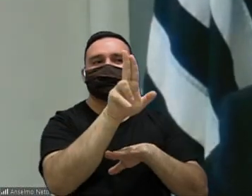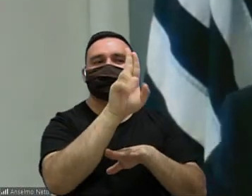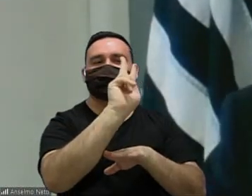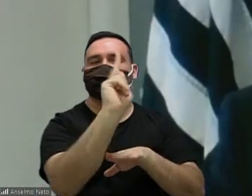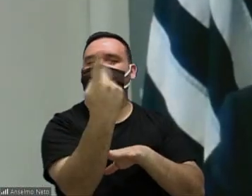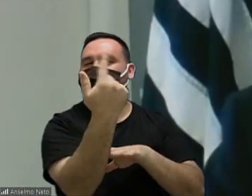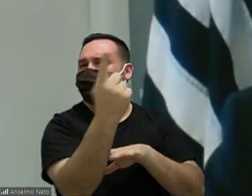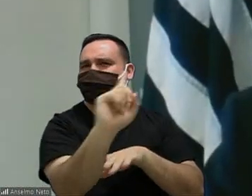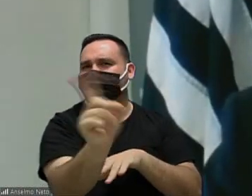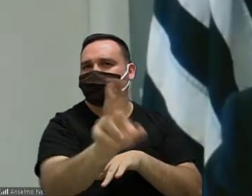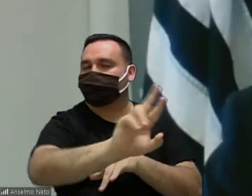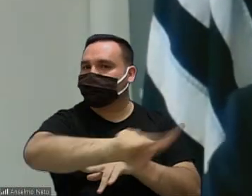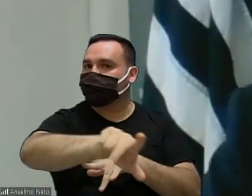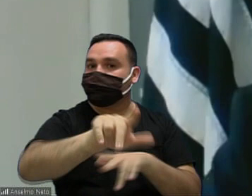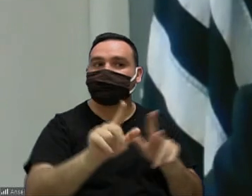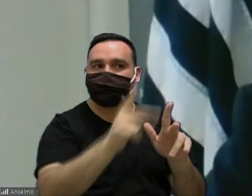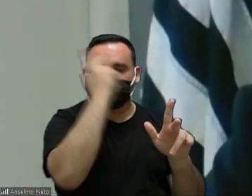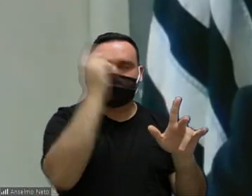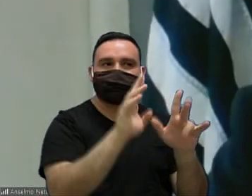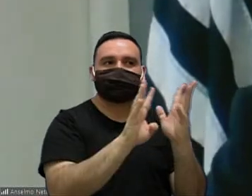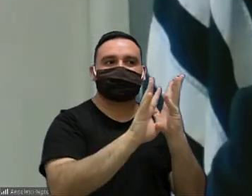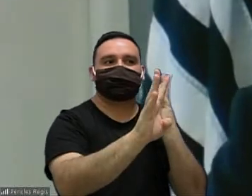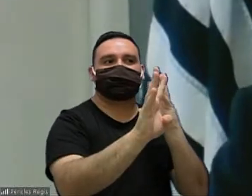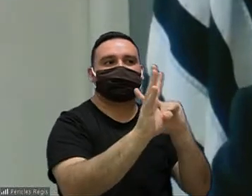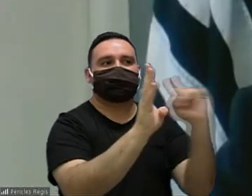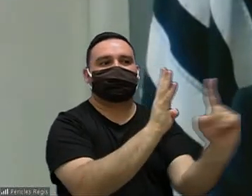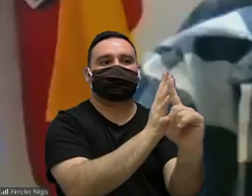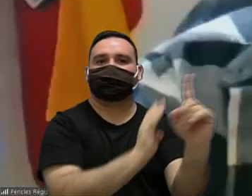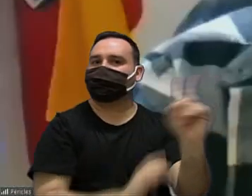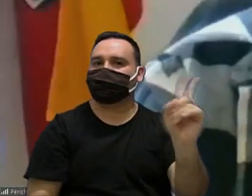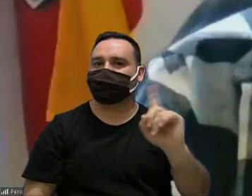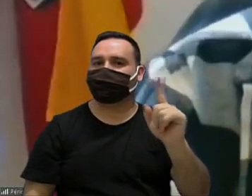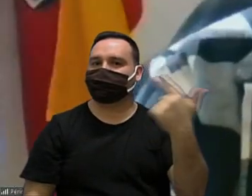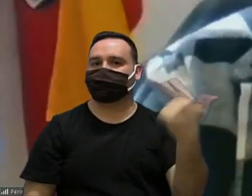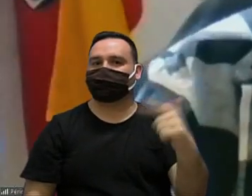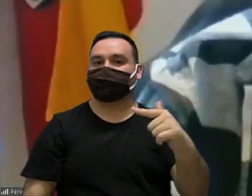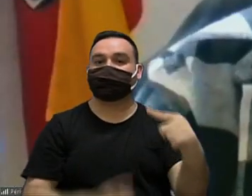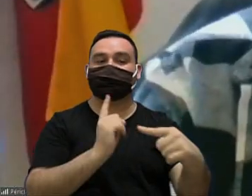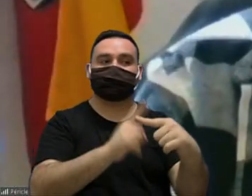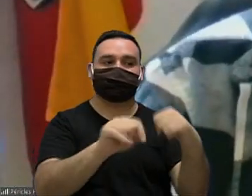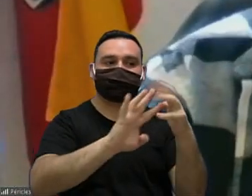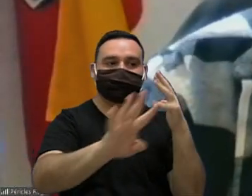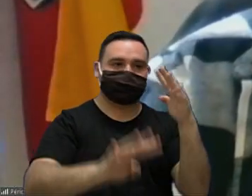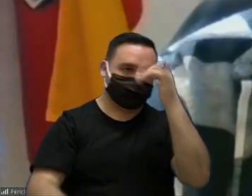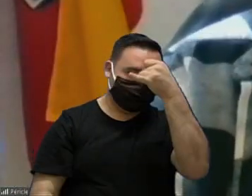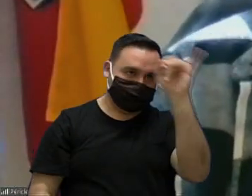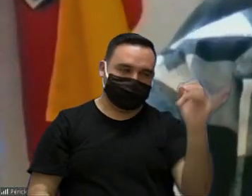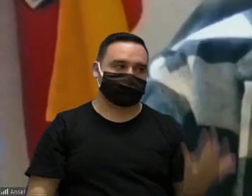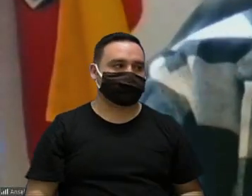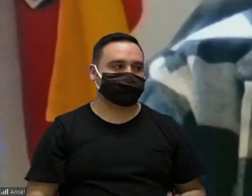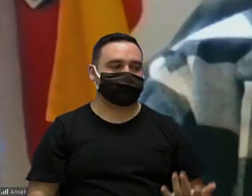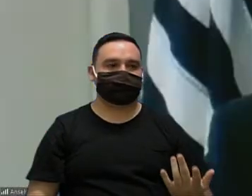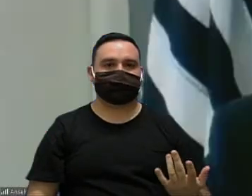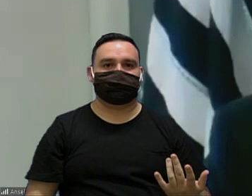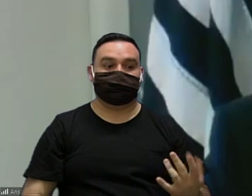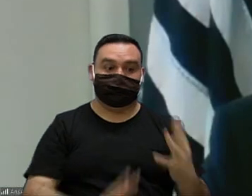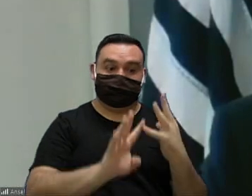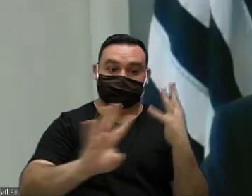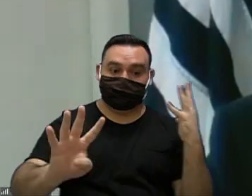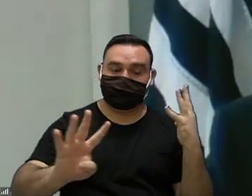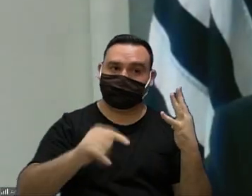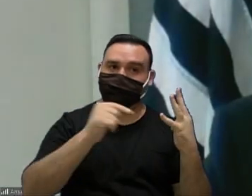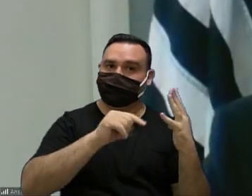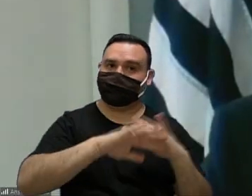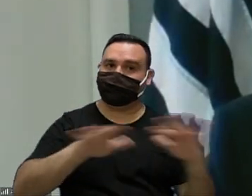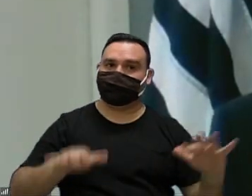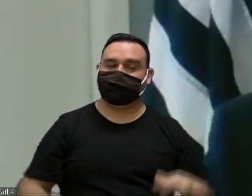não é isso não vai passar ninguém na frente para ser atendido é para não ficar em fila é isso mesmo